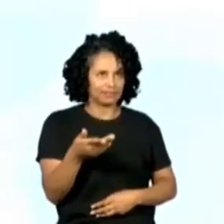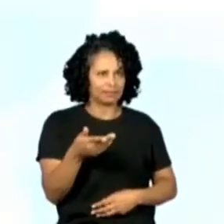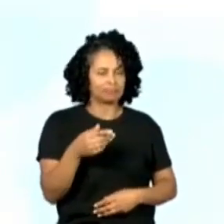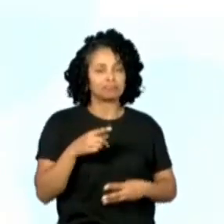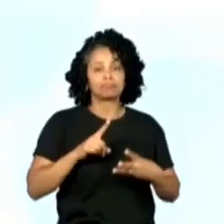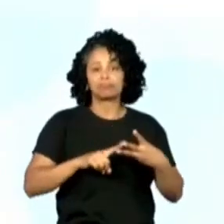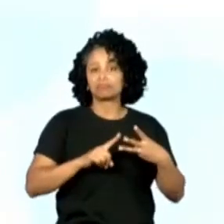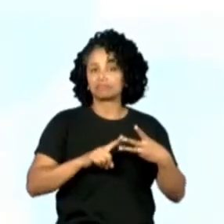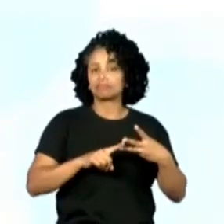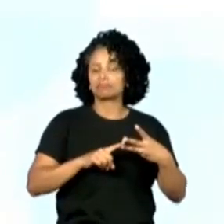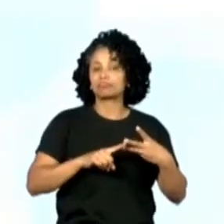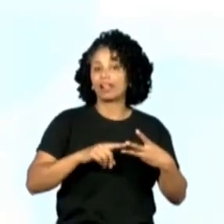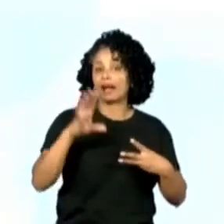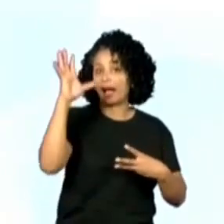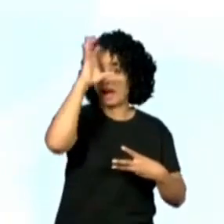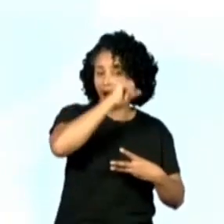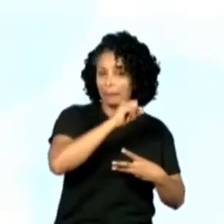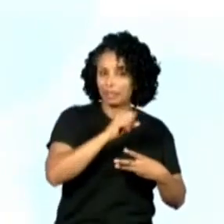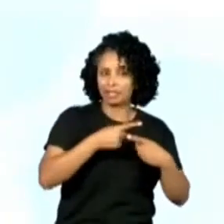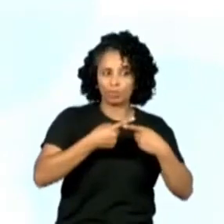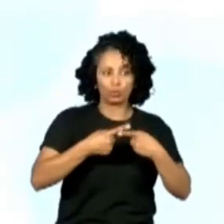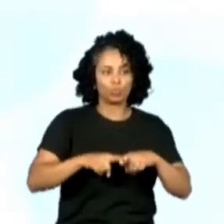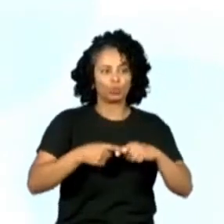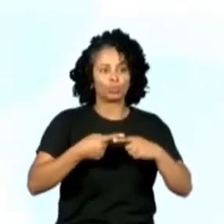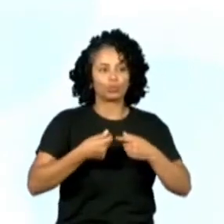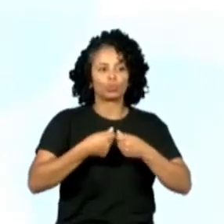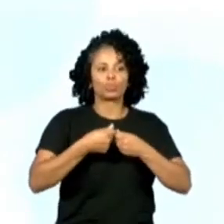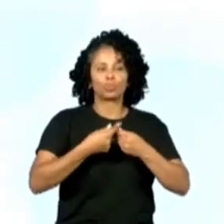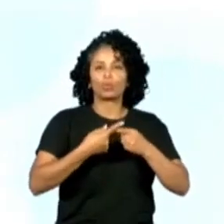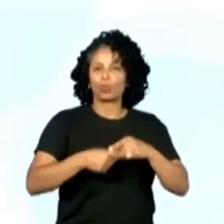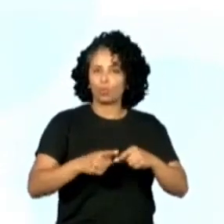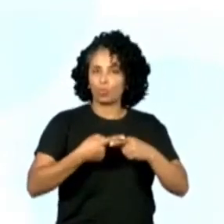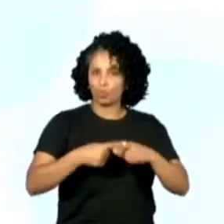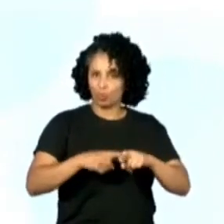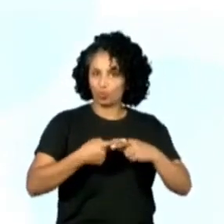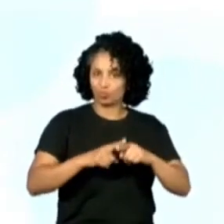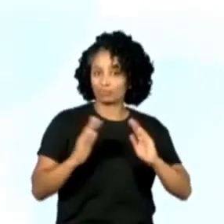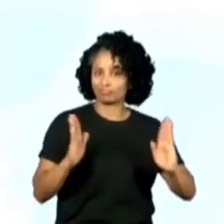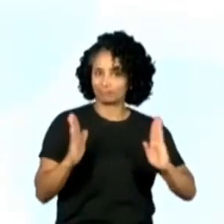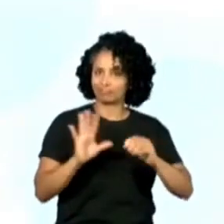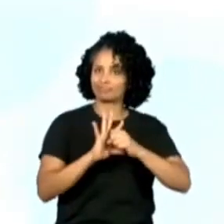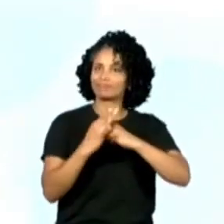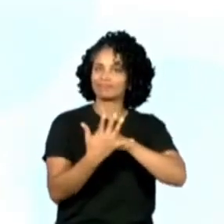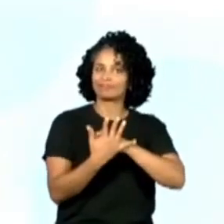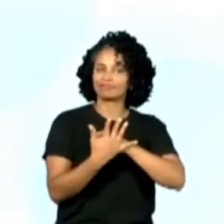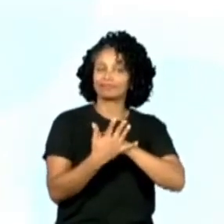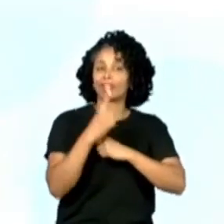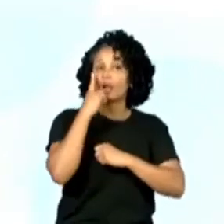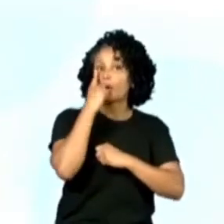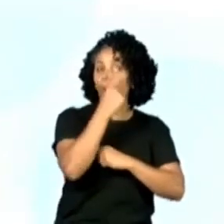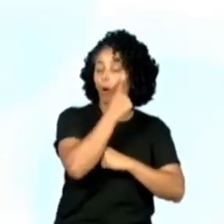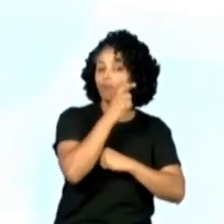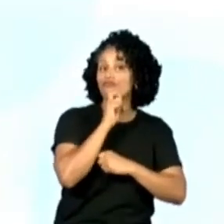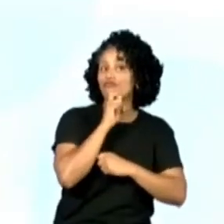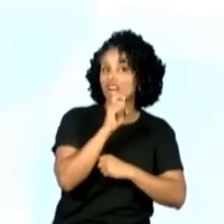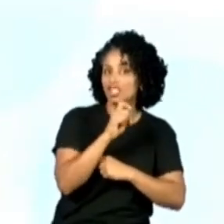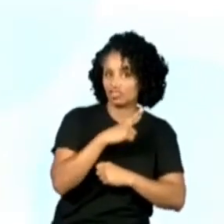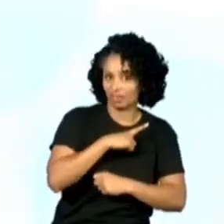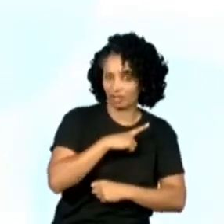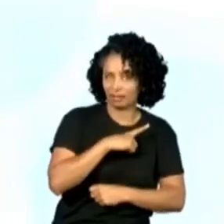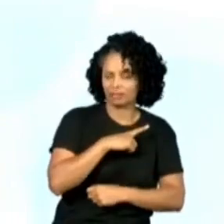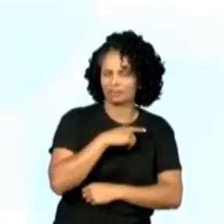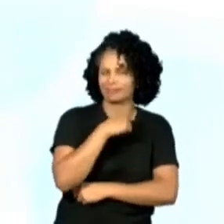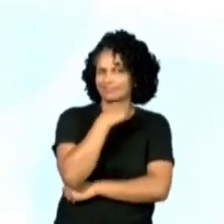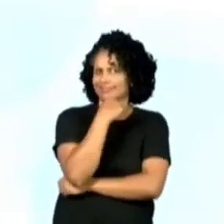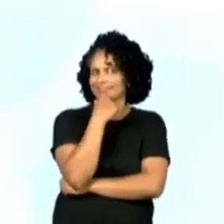Aprendeu a fazer crochê durante a pandemia. E tem olhos verdes. Professor Rafael,